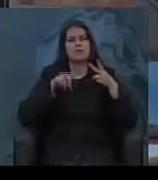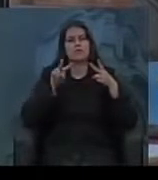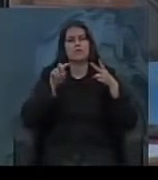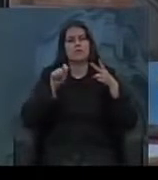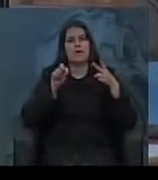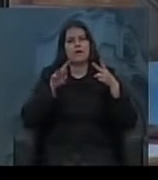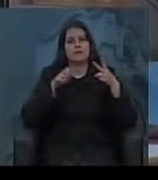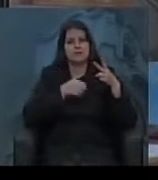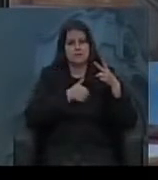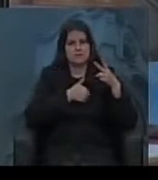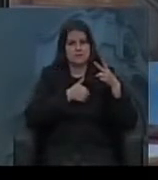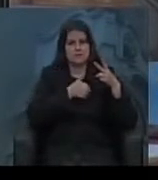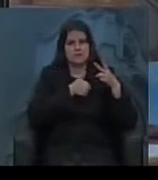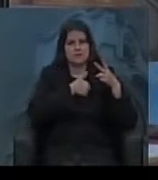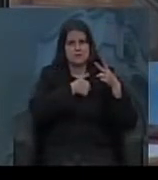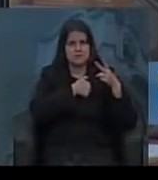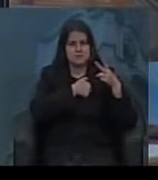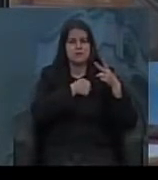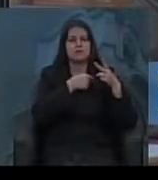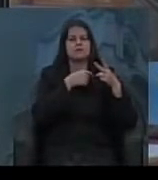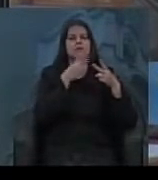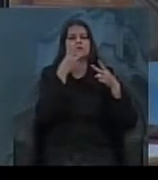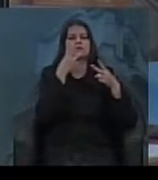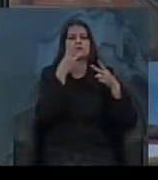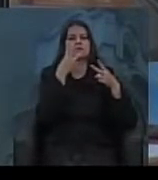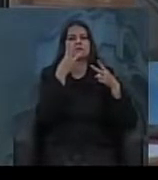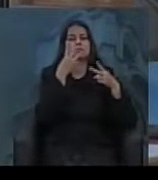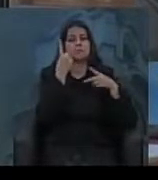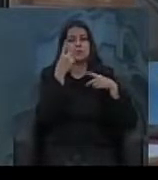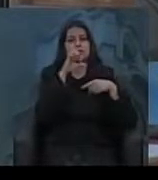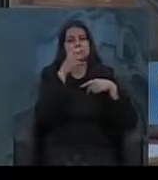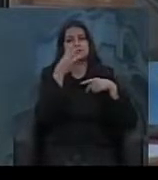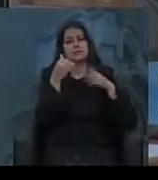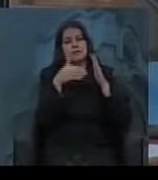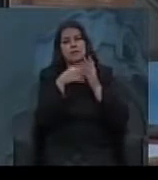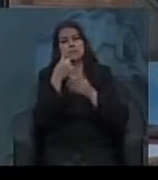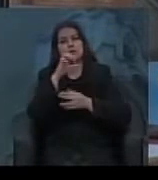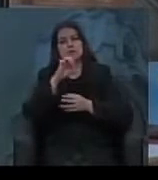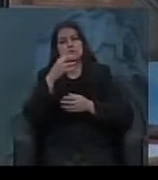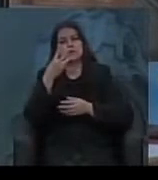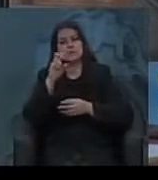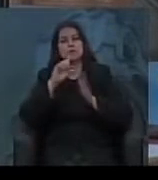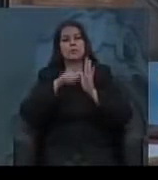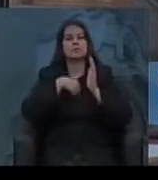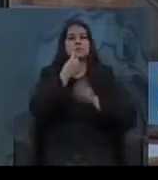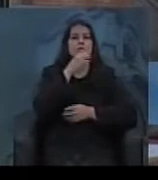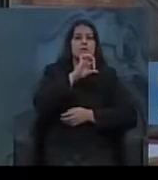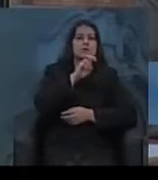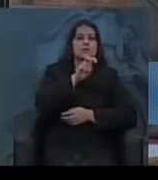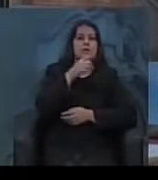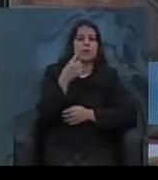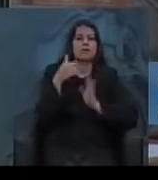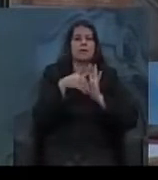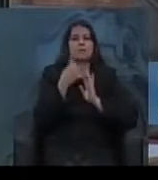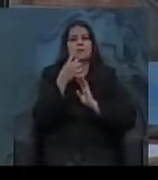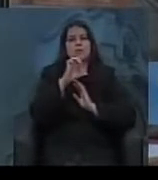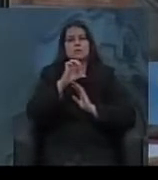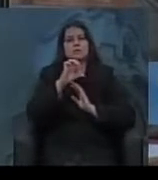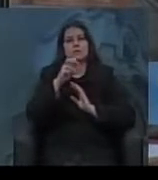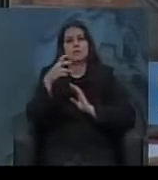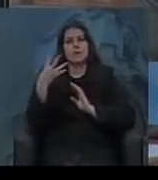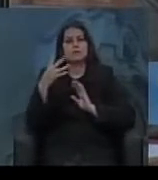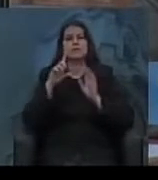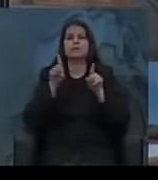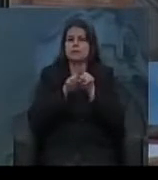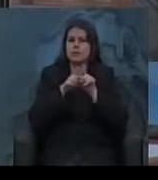a 45, e depois também de 51 a 54. E me permitam também falar um